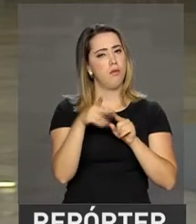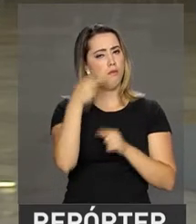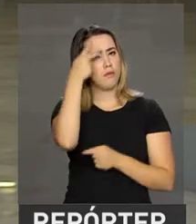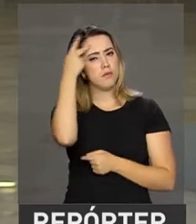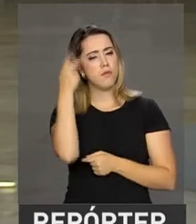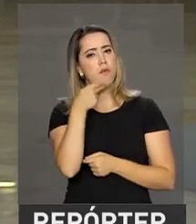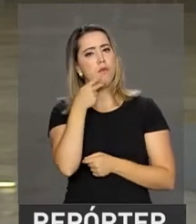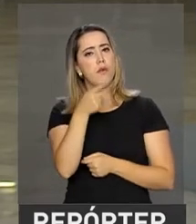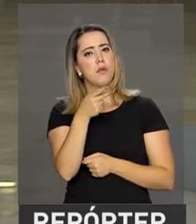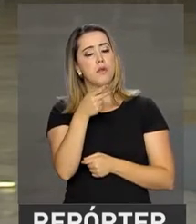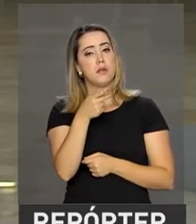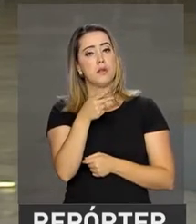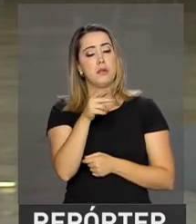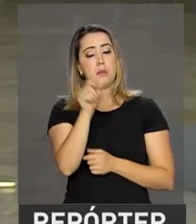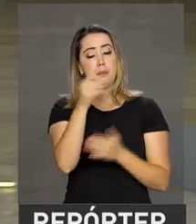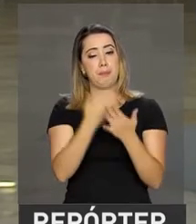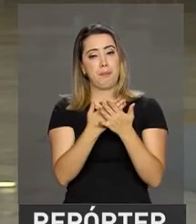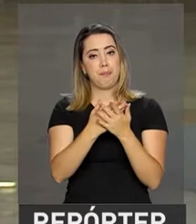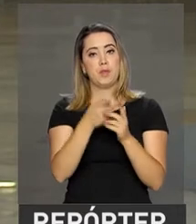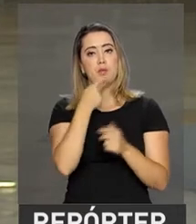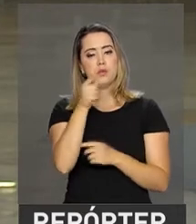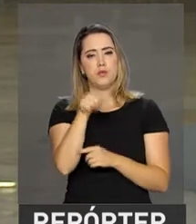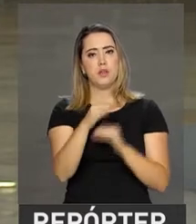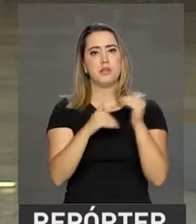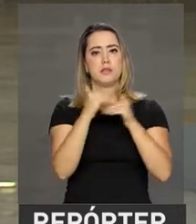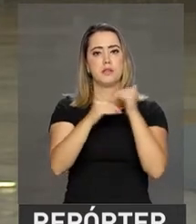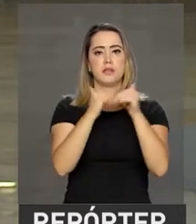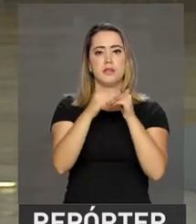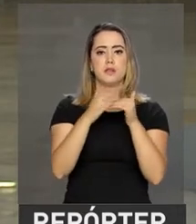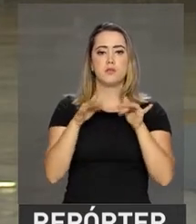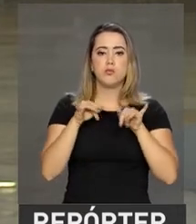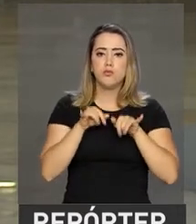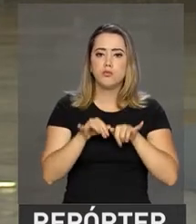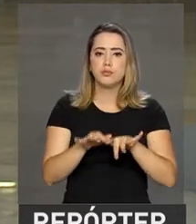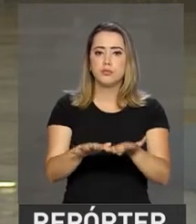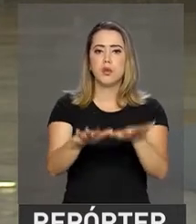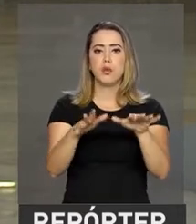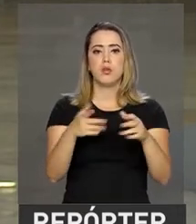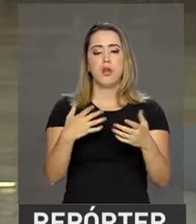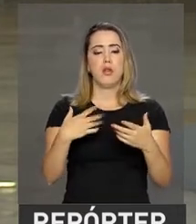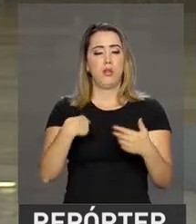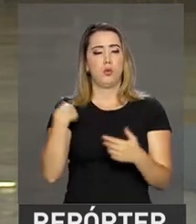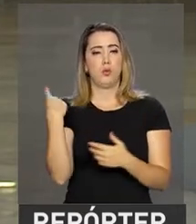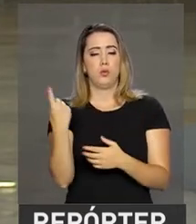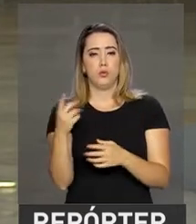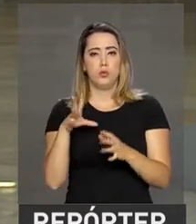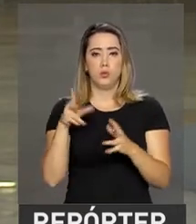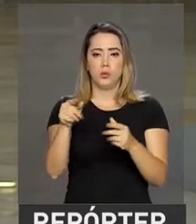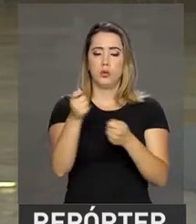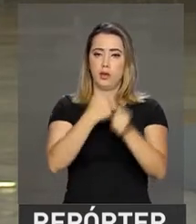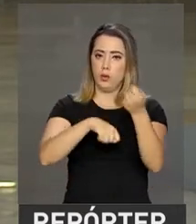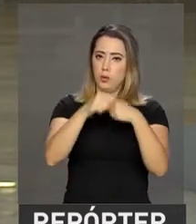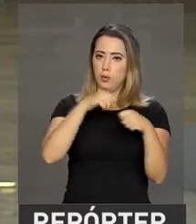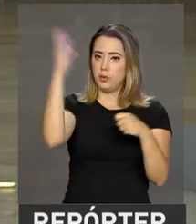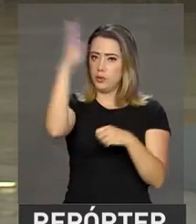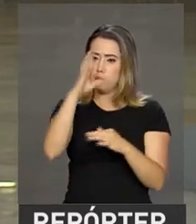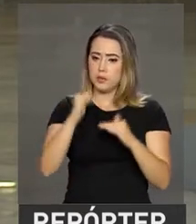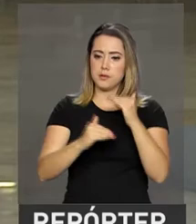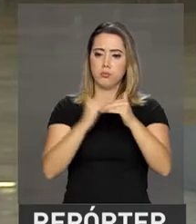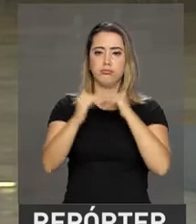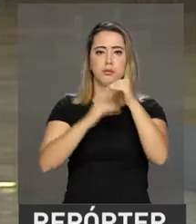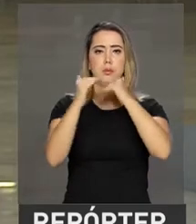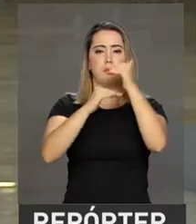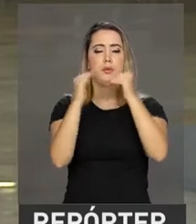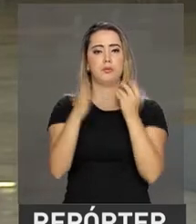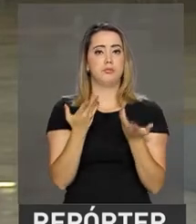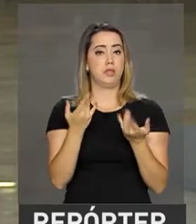que esse crescimento do PIB em julho deste ano foi generalizado. Chegou a todos os setores da economia brasileira, como por